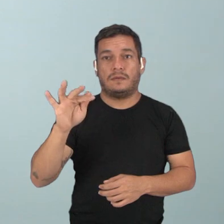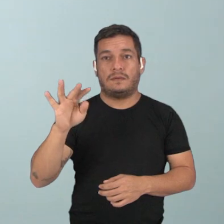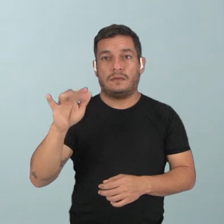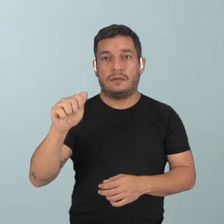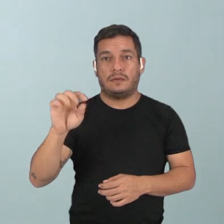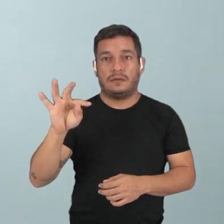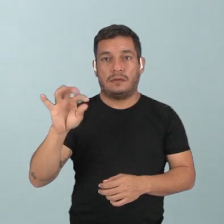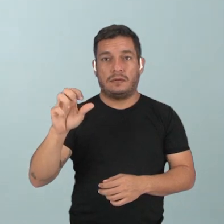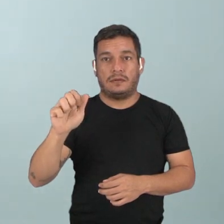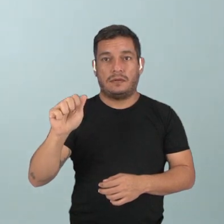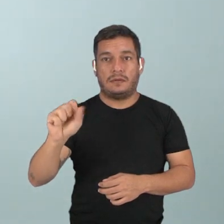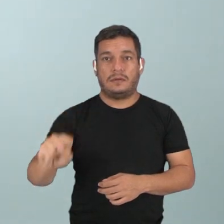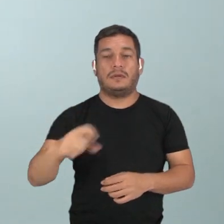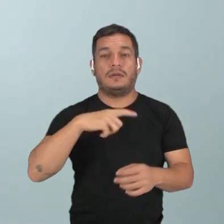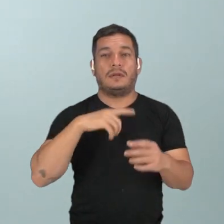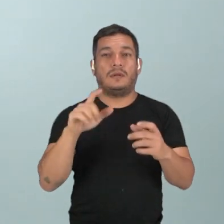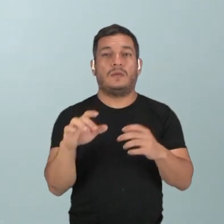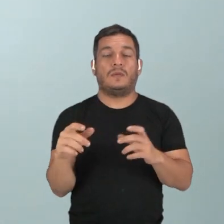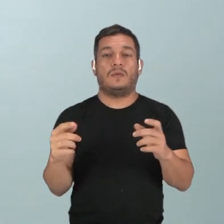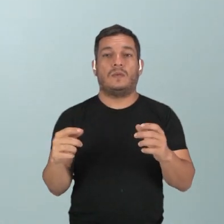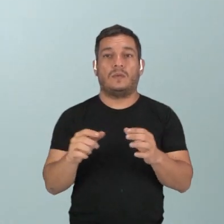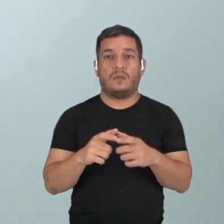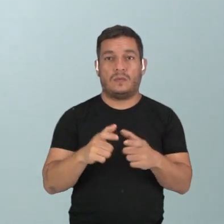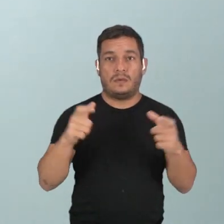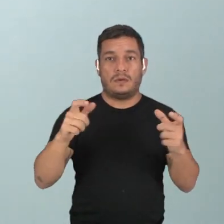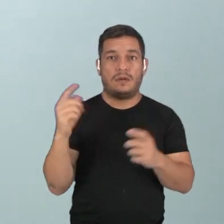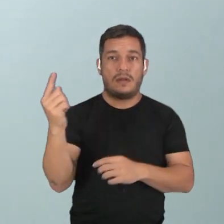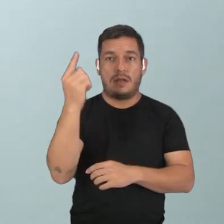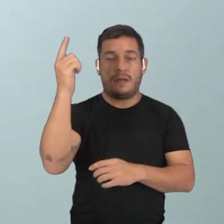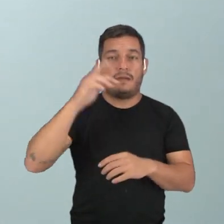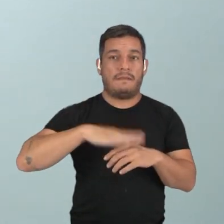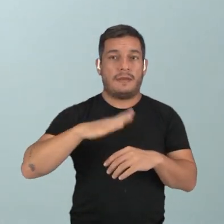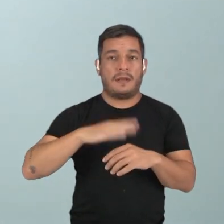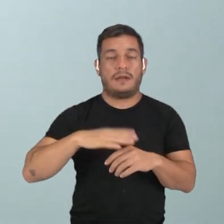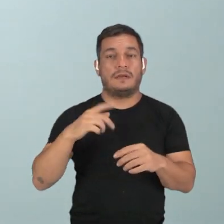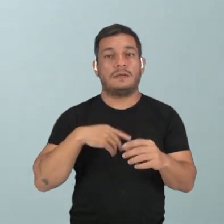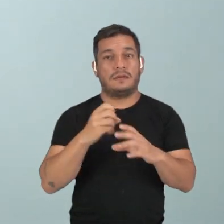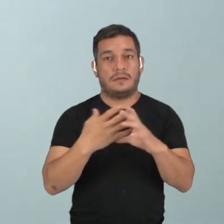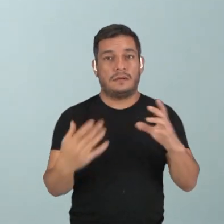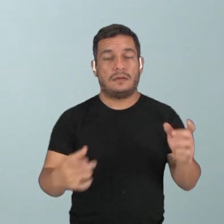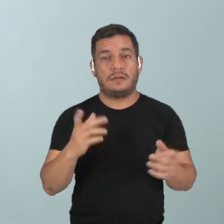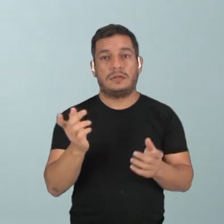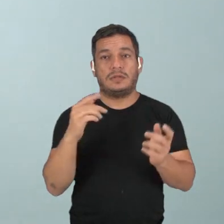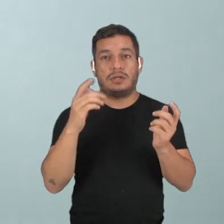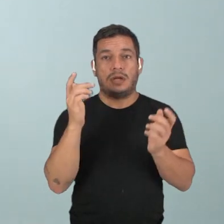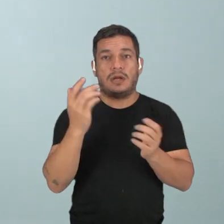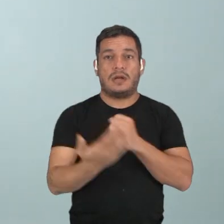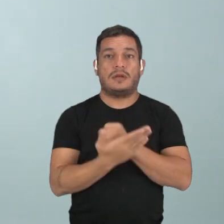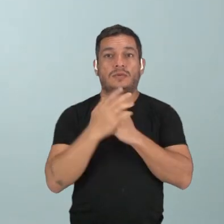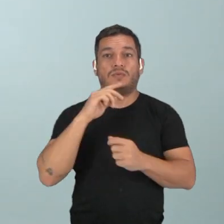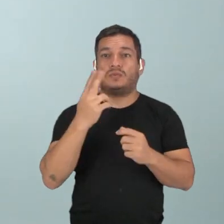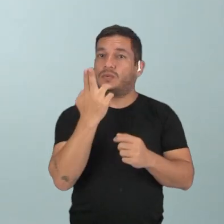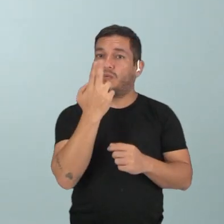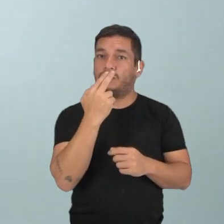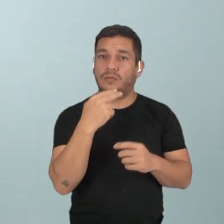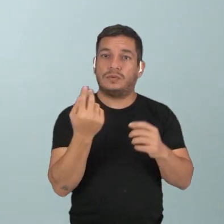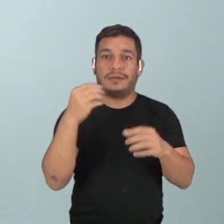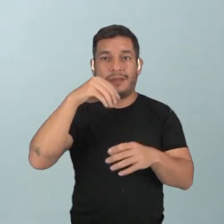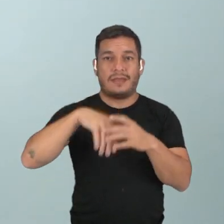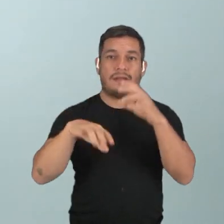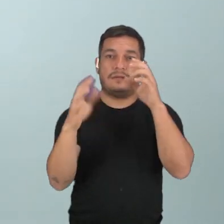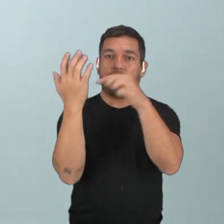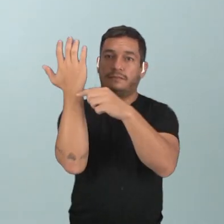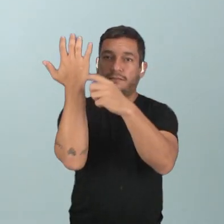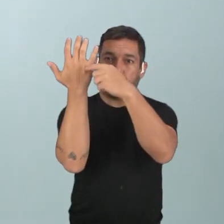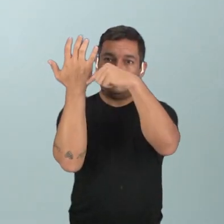crescimento maior, justamente por conta dessa característica que vai ajudar na circulação dos nutrientes por toda a planta.